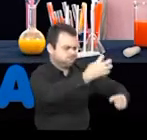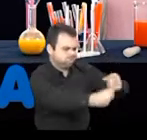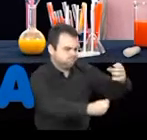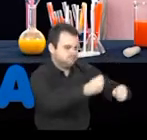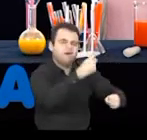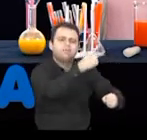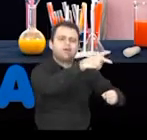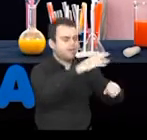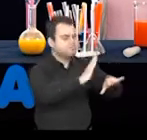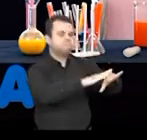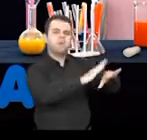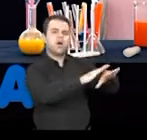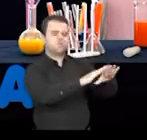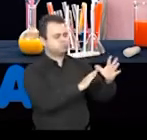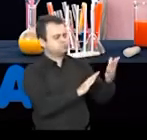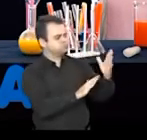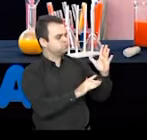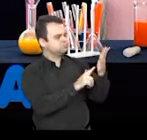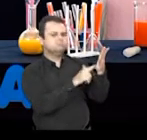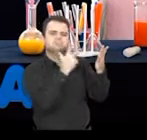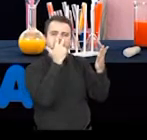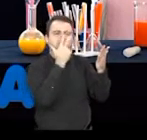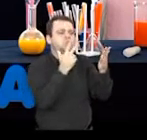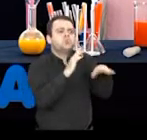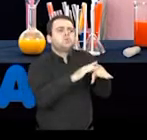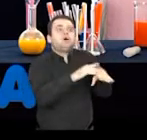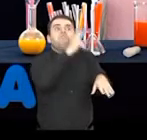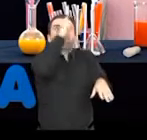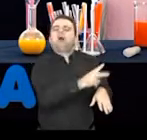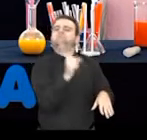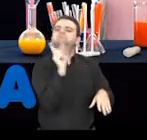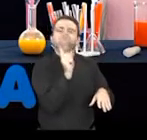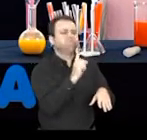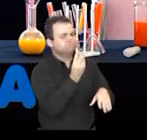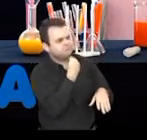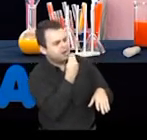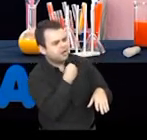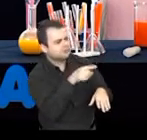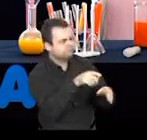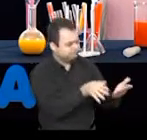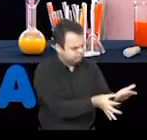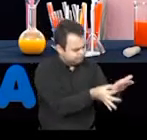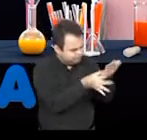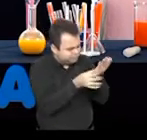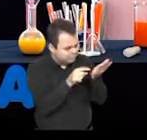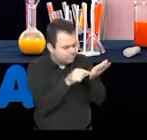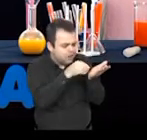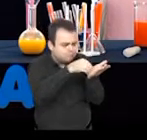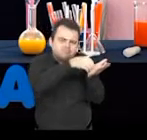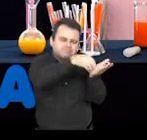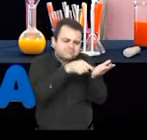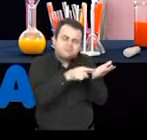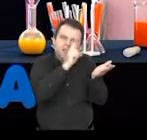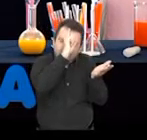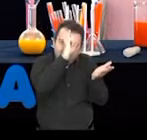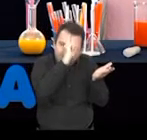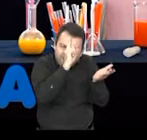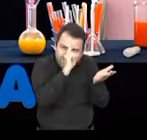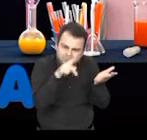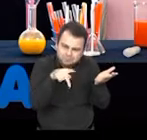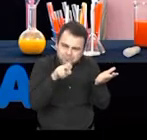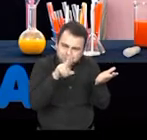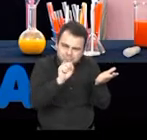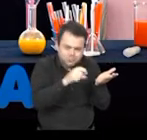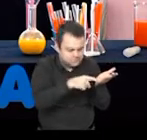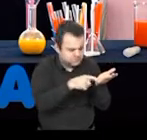vacas, tinham uma varíola um pouquinho mais amena. E foi então que ele pegou o pus daquele machucado de uma